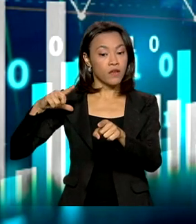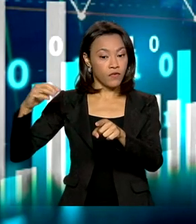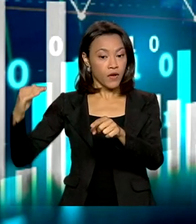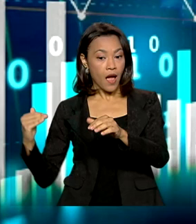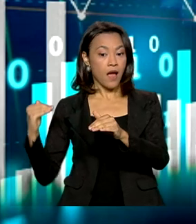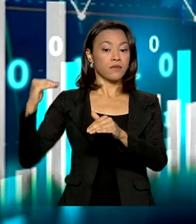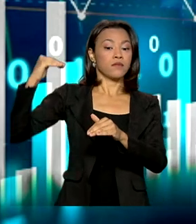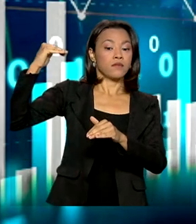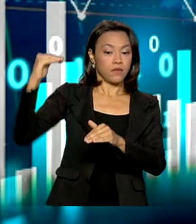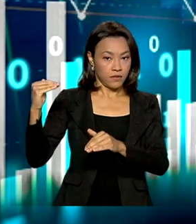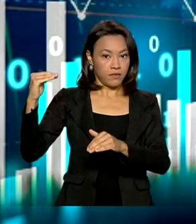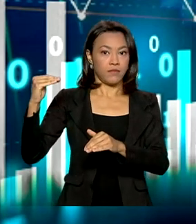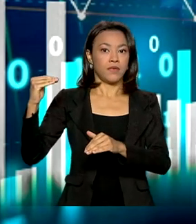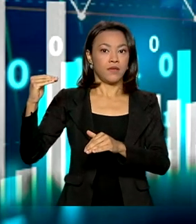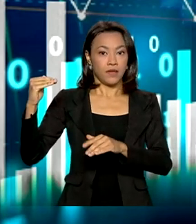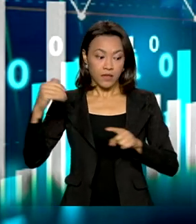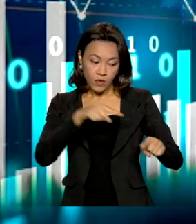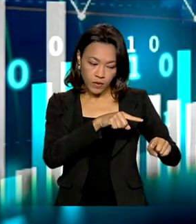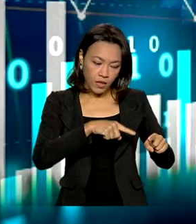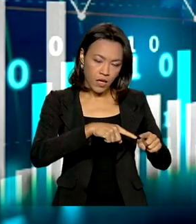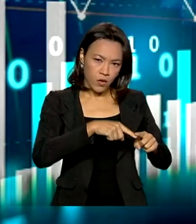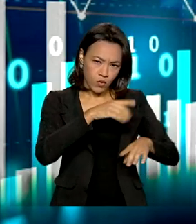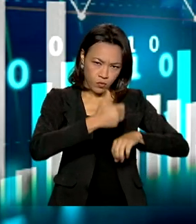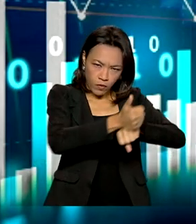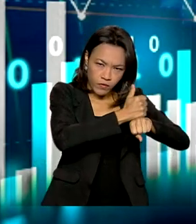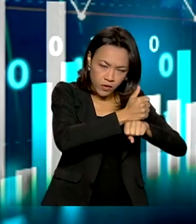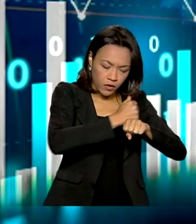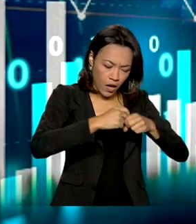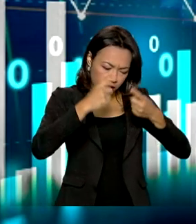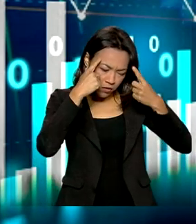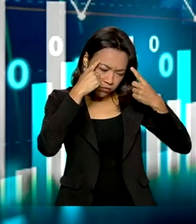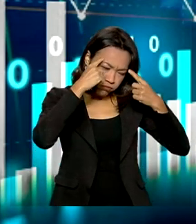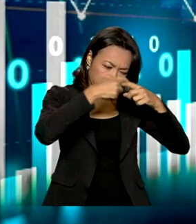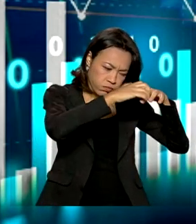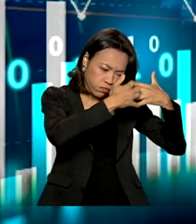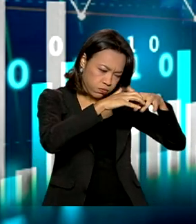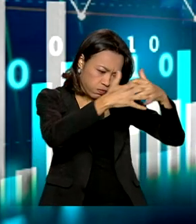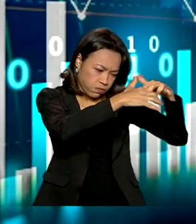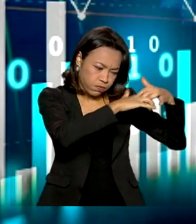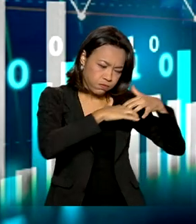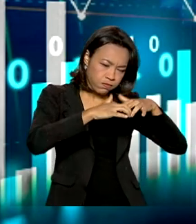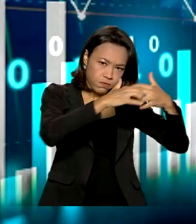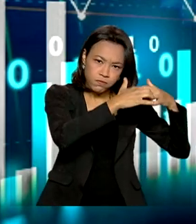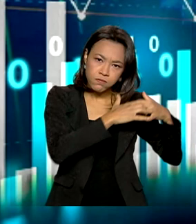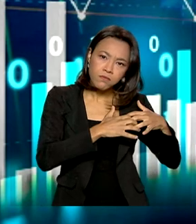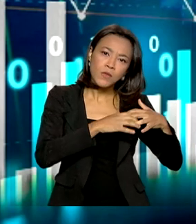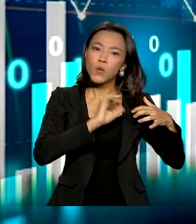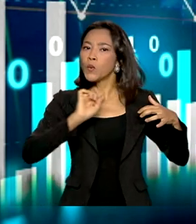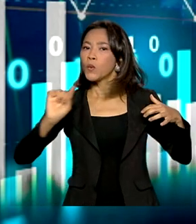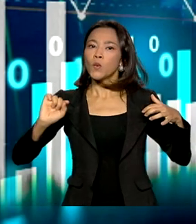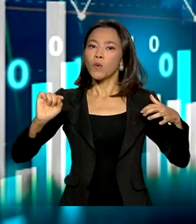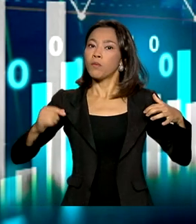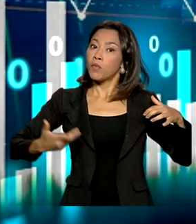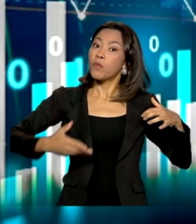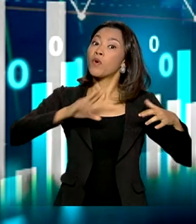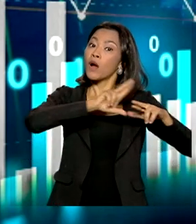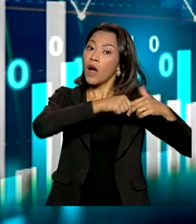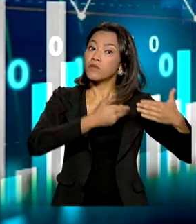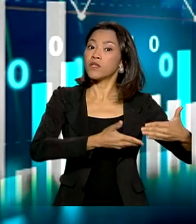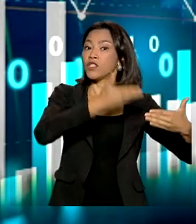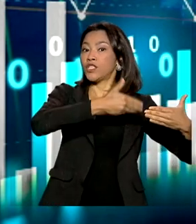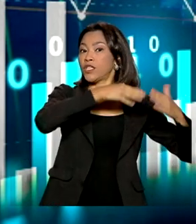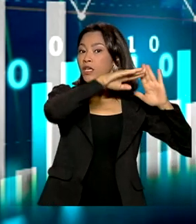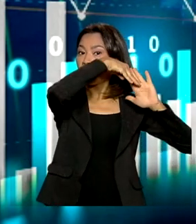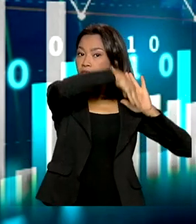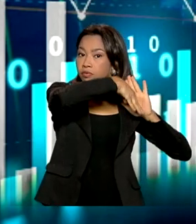os analistas do mercado esperavam para a produção industrial de dezembro em função de quedas anteriores. No